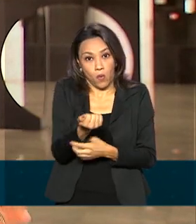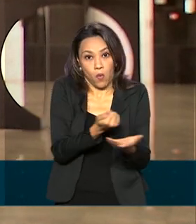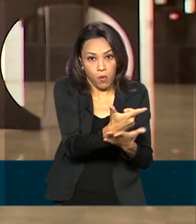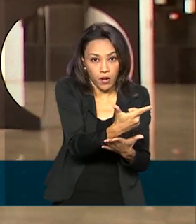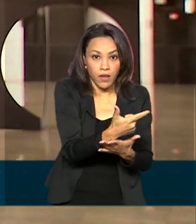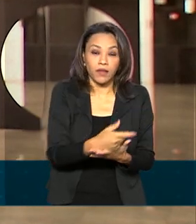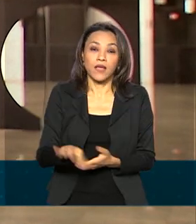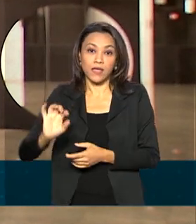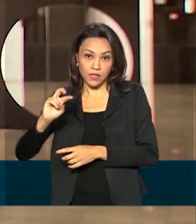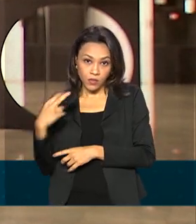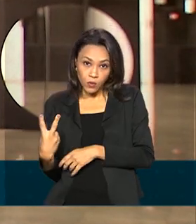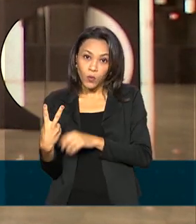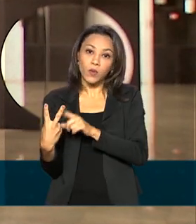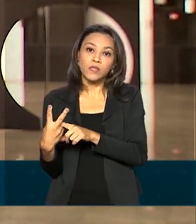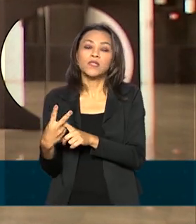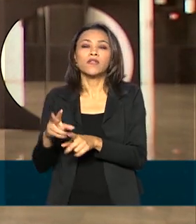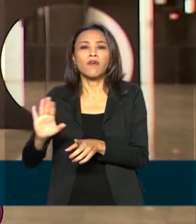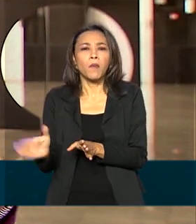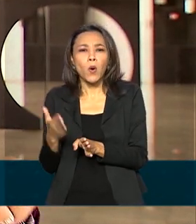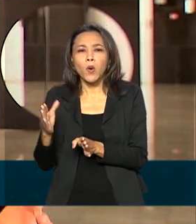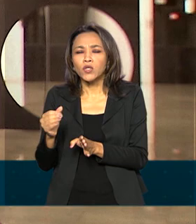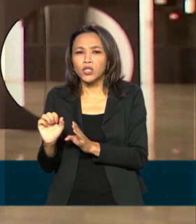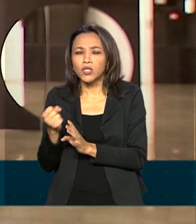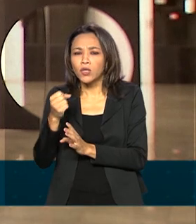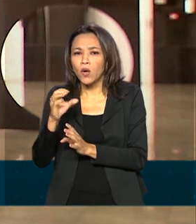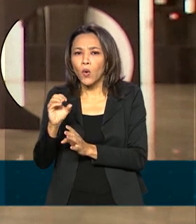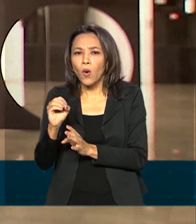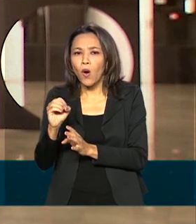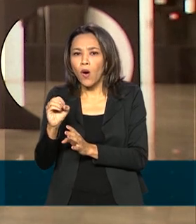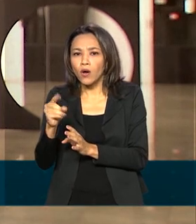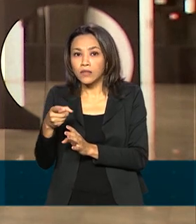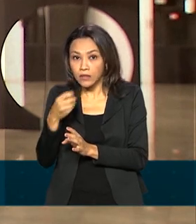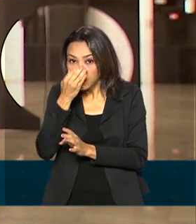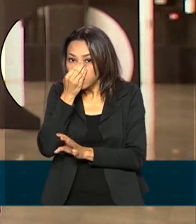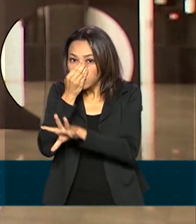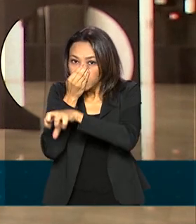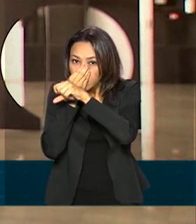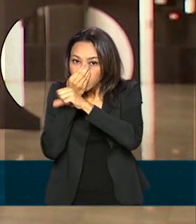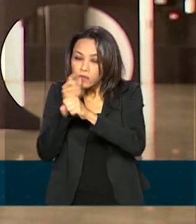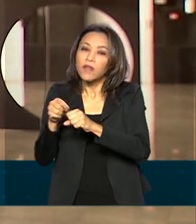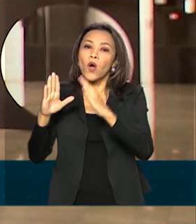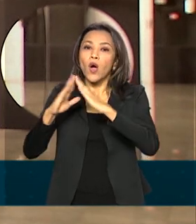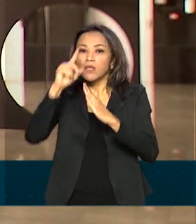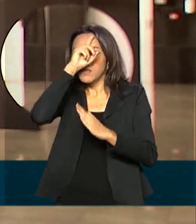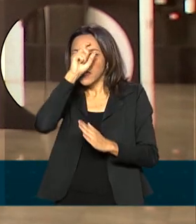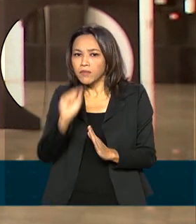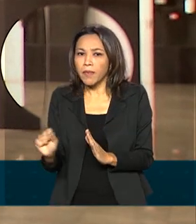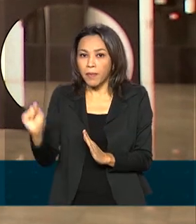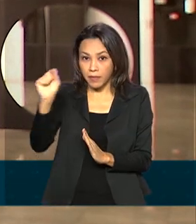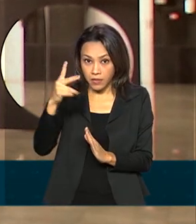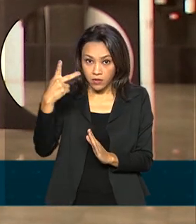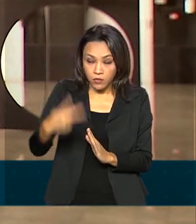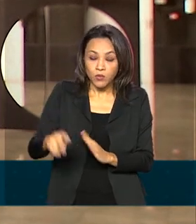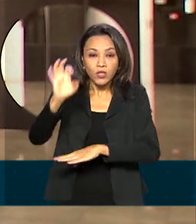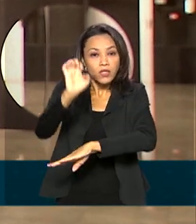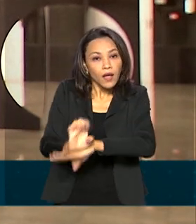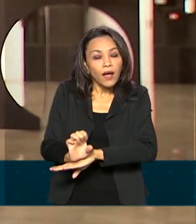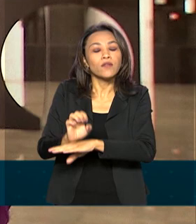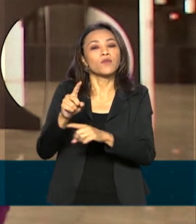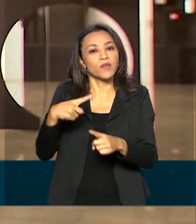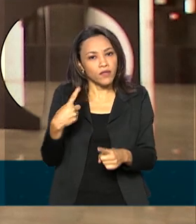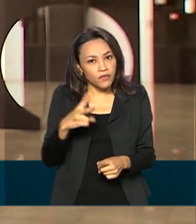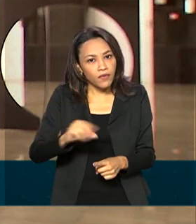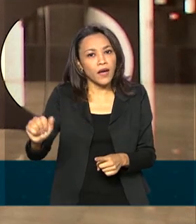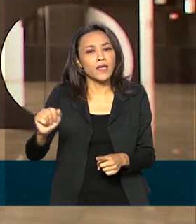usinas geradoras de oxigênio estão sendo instaladas nos hospitais de Manaus. E vão produzir mais de 12 mil metros cúbicos por